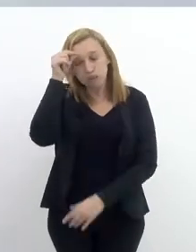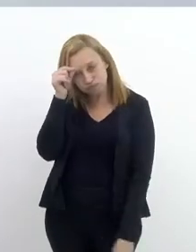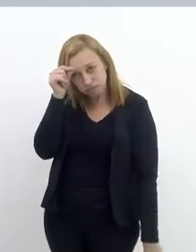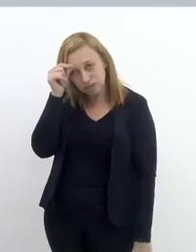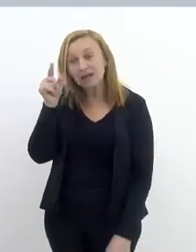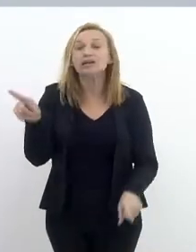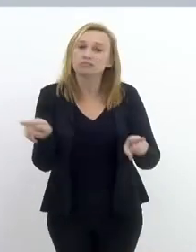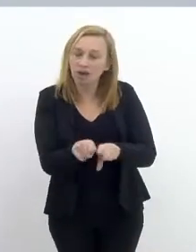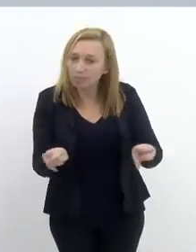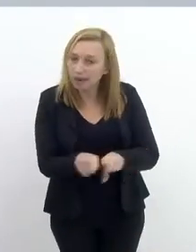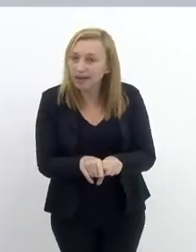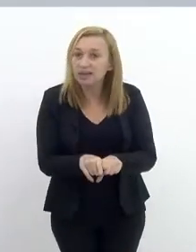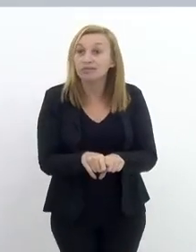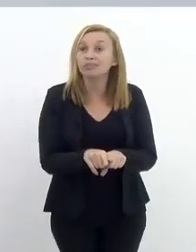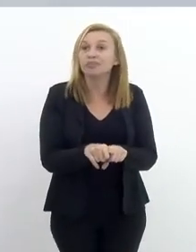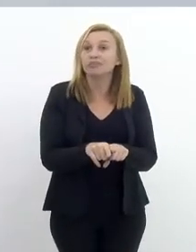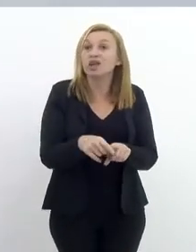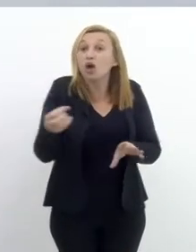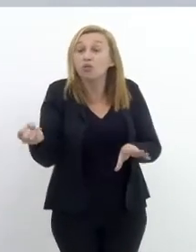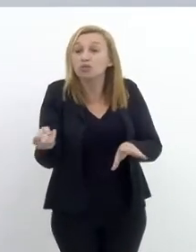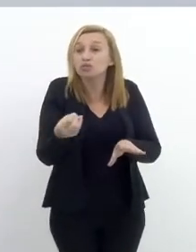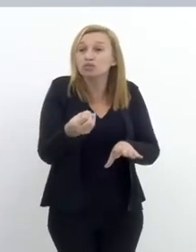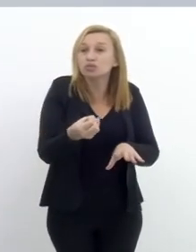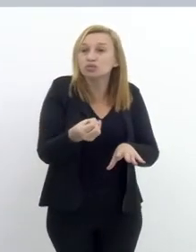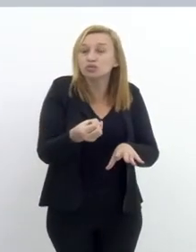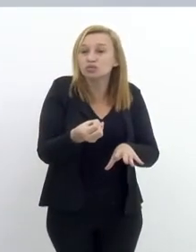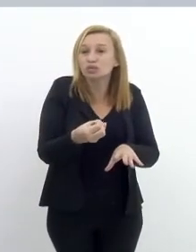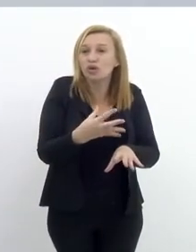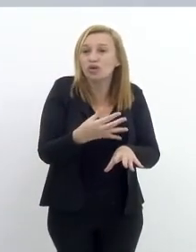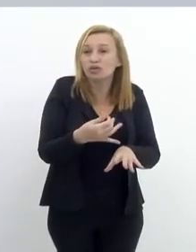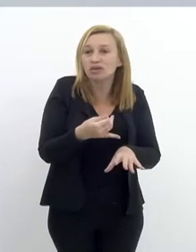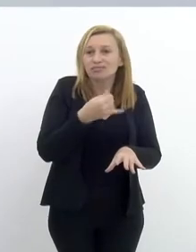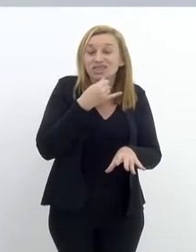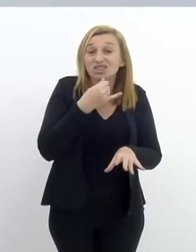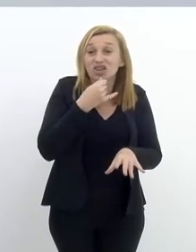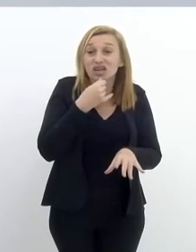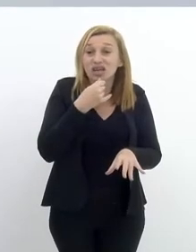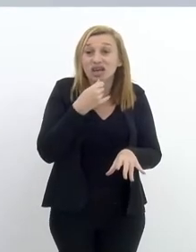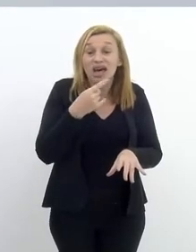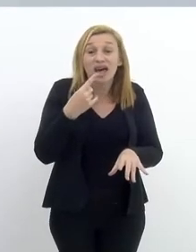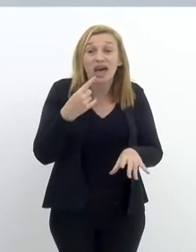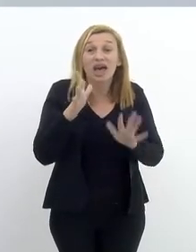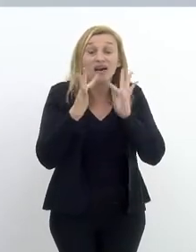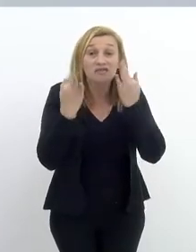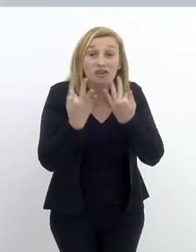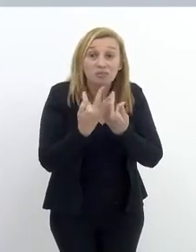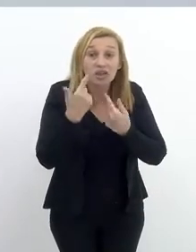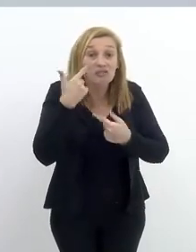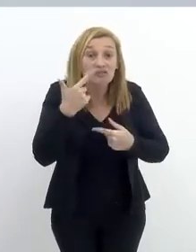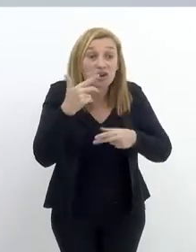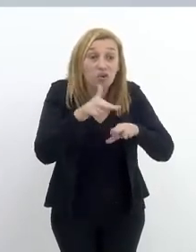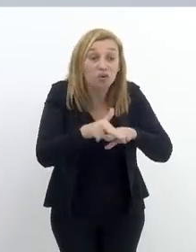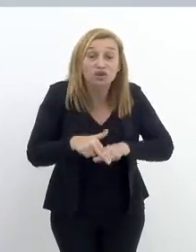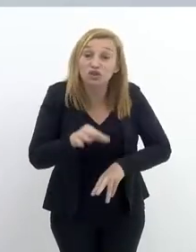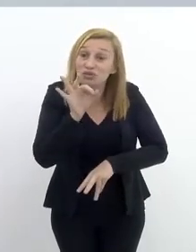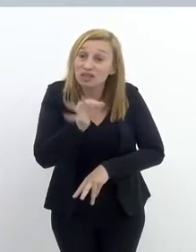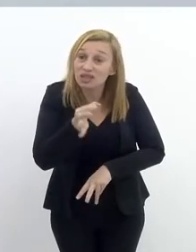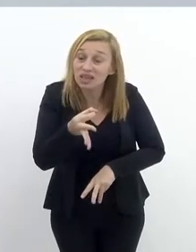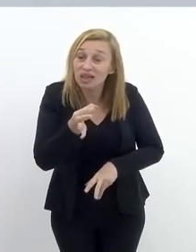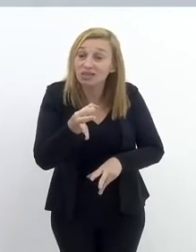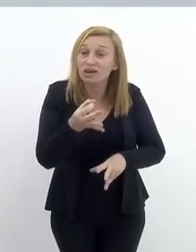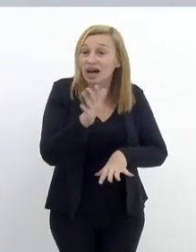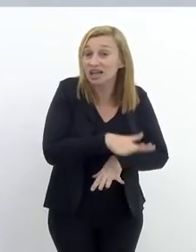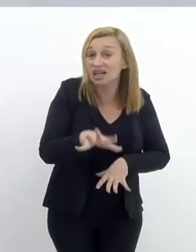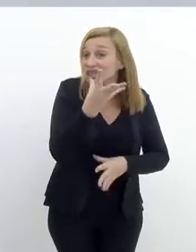de alívio, ele também traz uma nova crise, que é a família se deparando com os motivos que levaram aquela